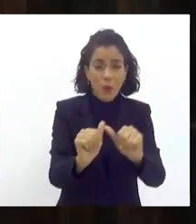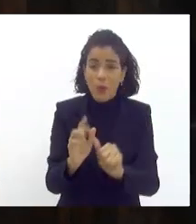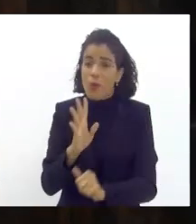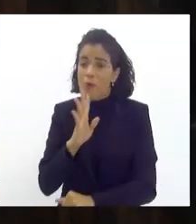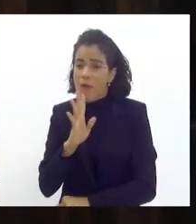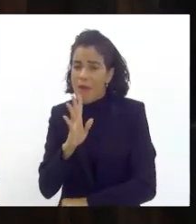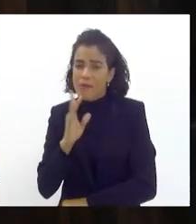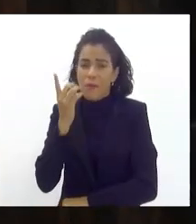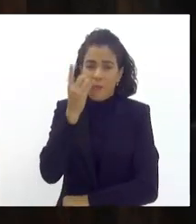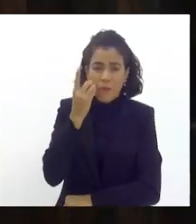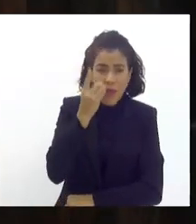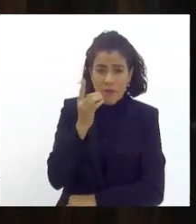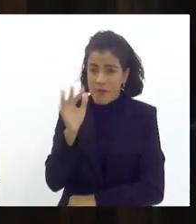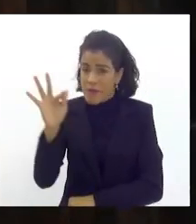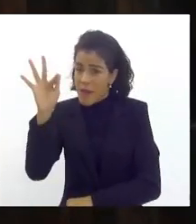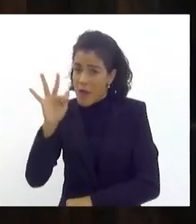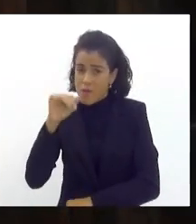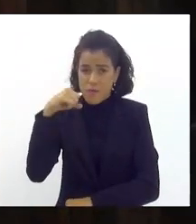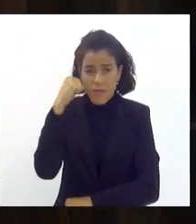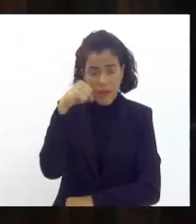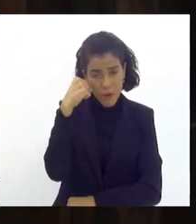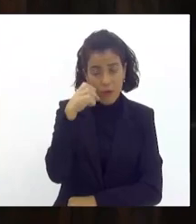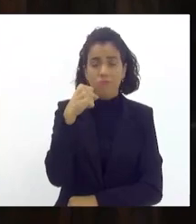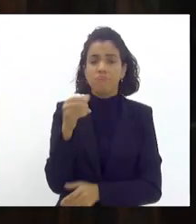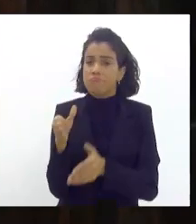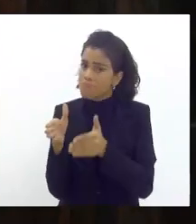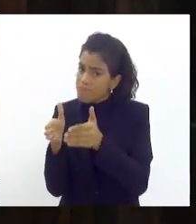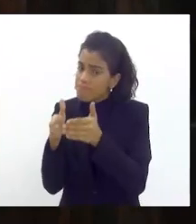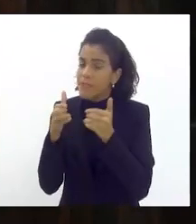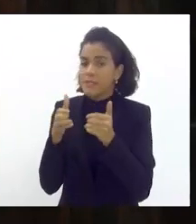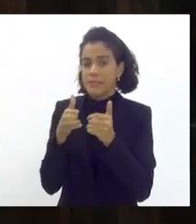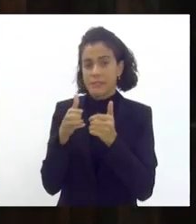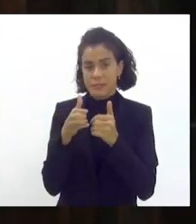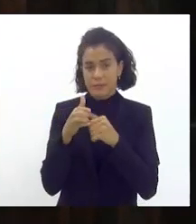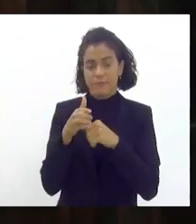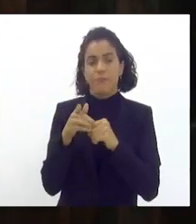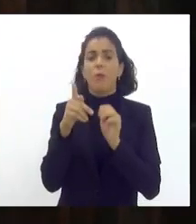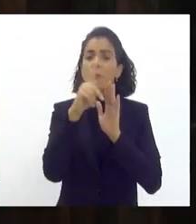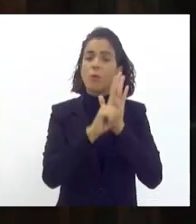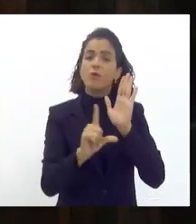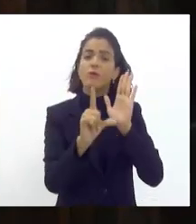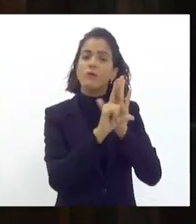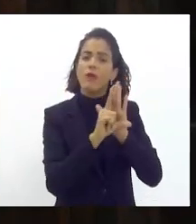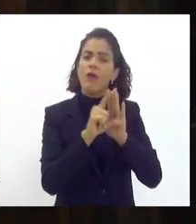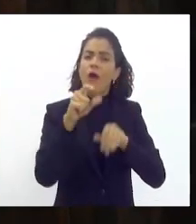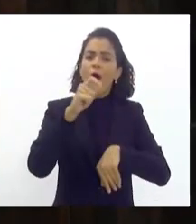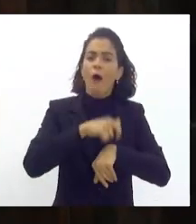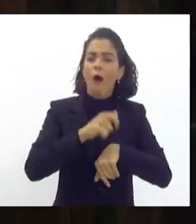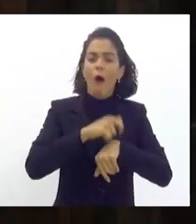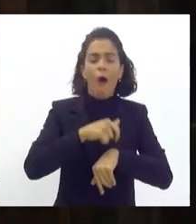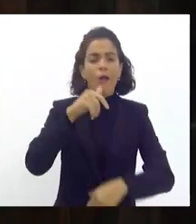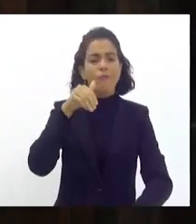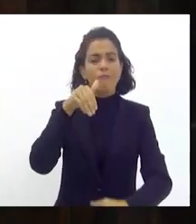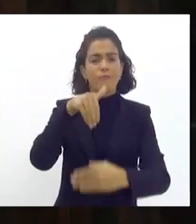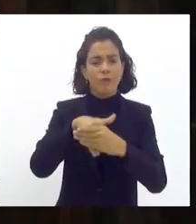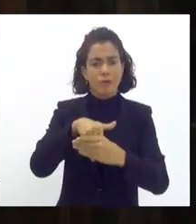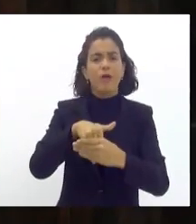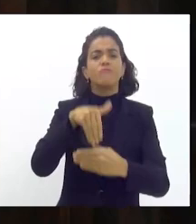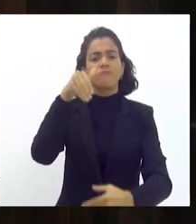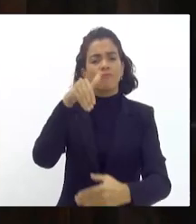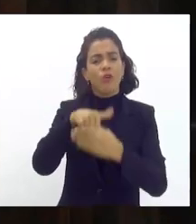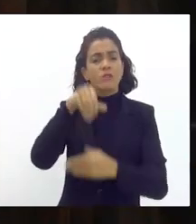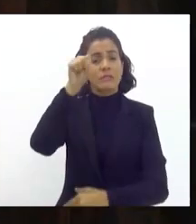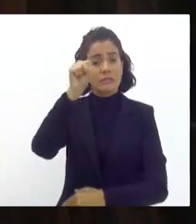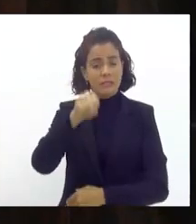deputado federal algum senador que peçam que quando esse projeto seja posto em votação que vote sim para nós